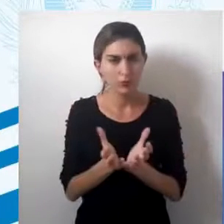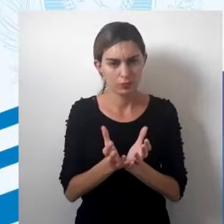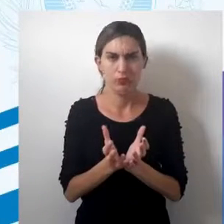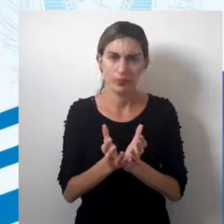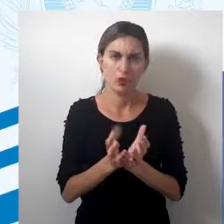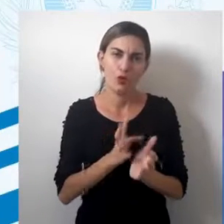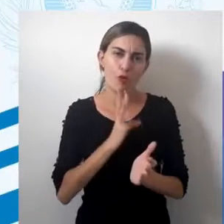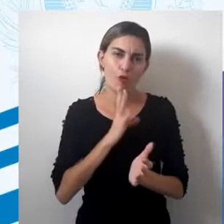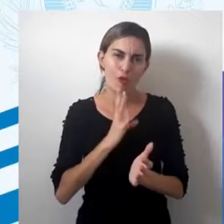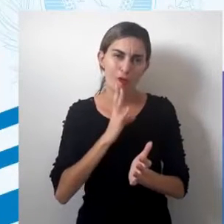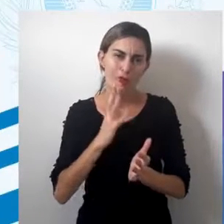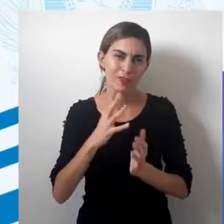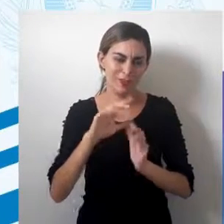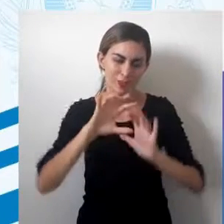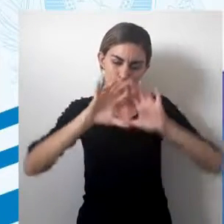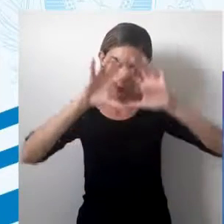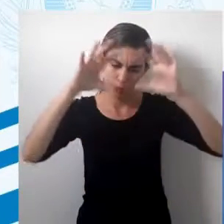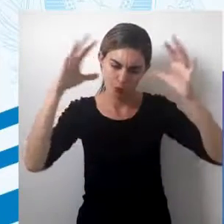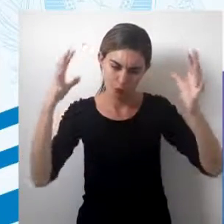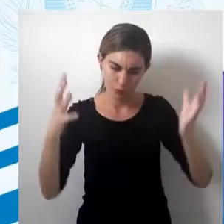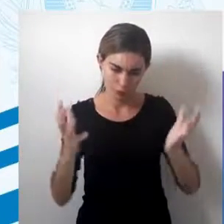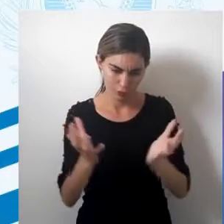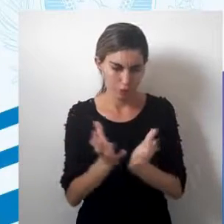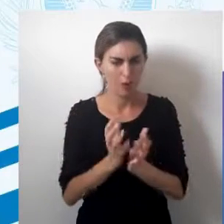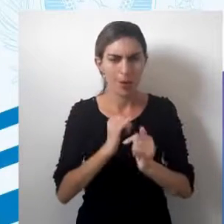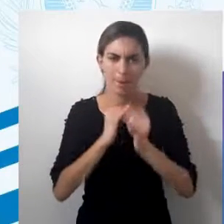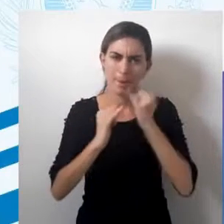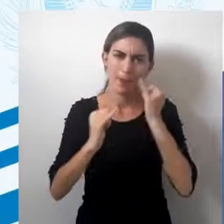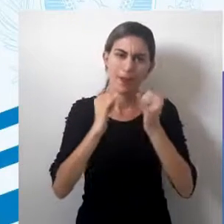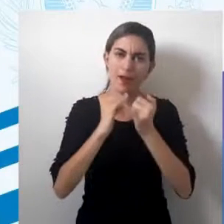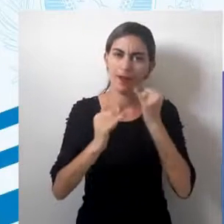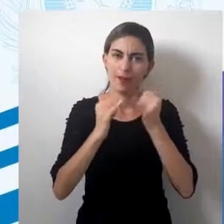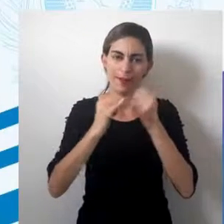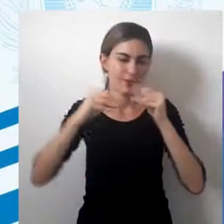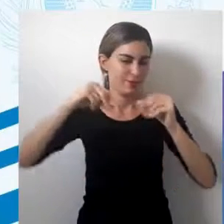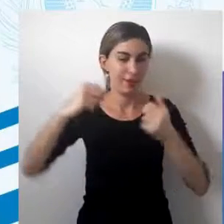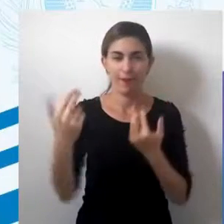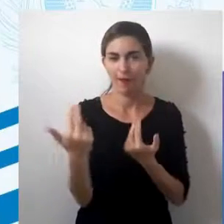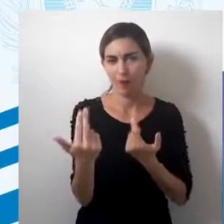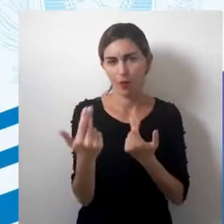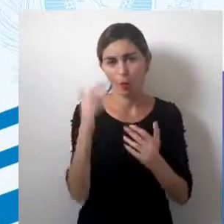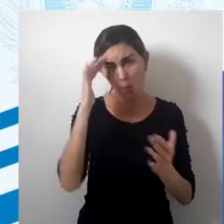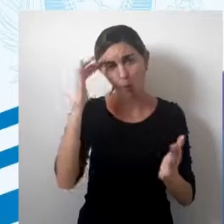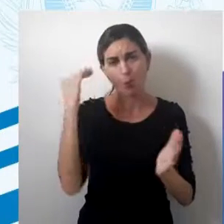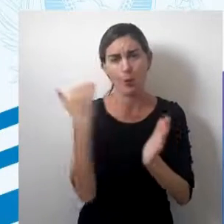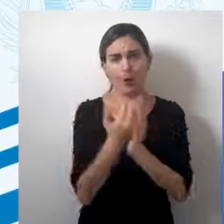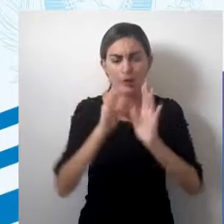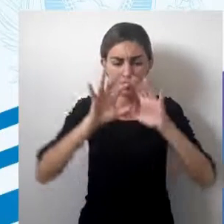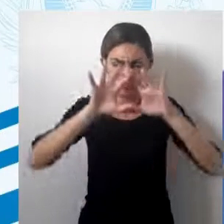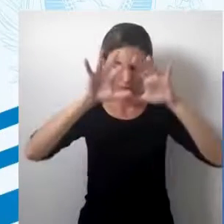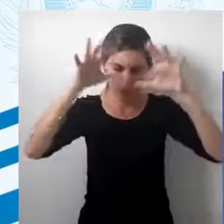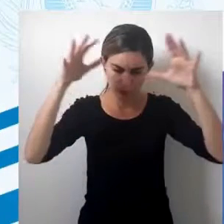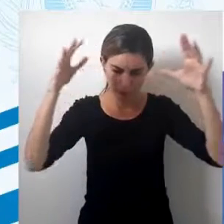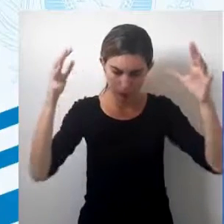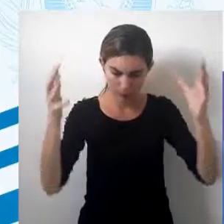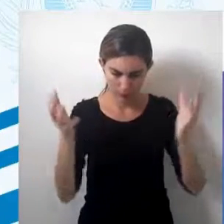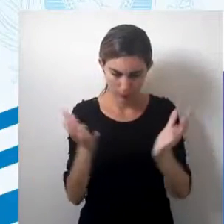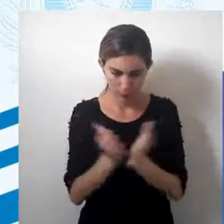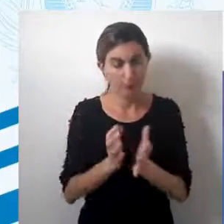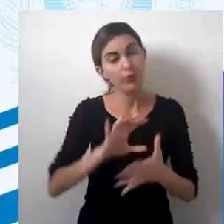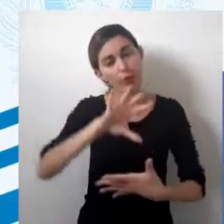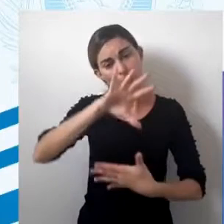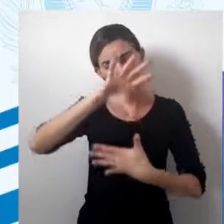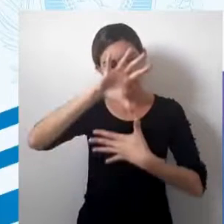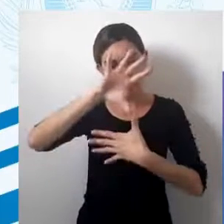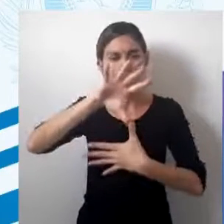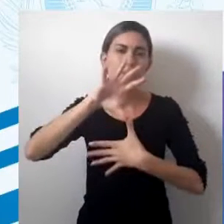forma mais geral, que representa a superfície do globo, é a que mais se aproxima, mais chega, porque ela obedece a curvatura da Terra e o